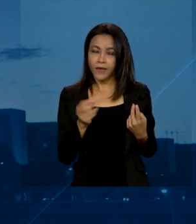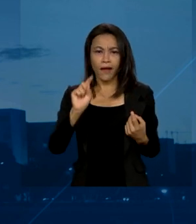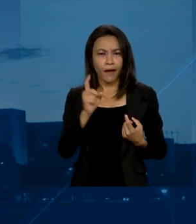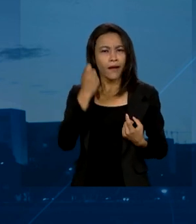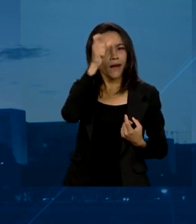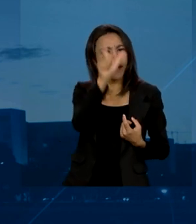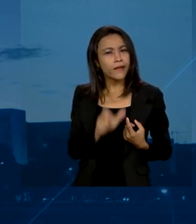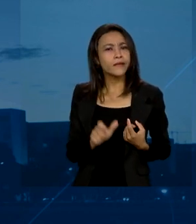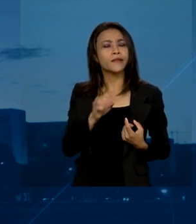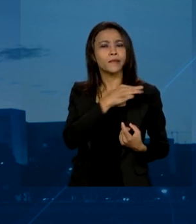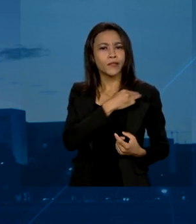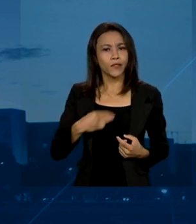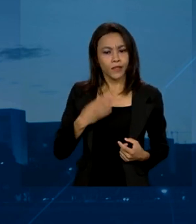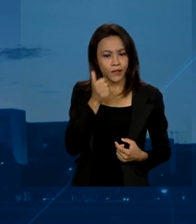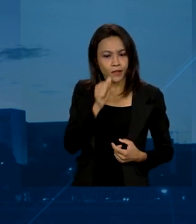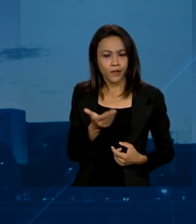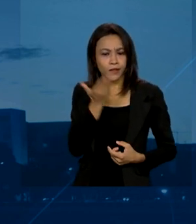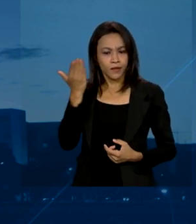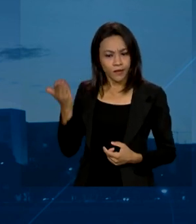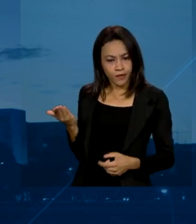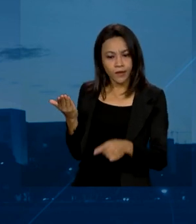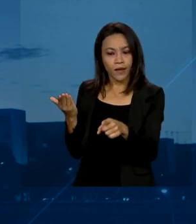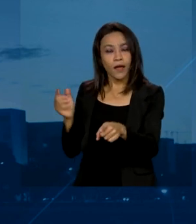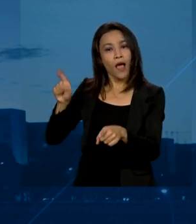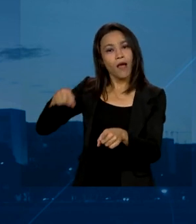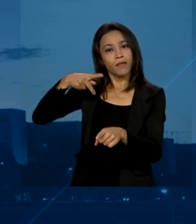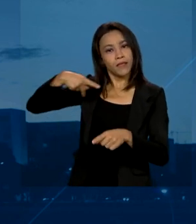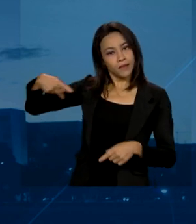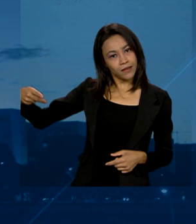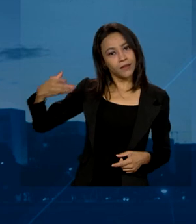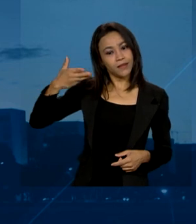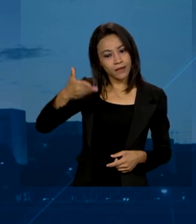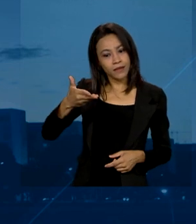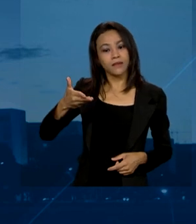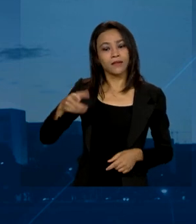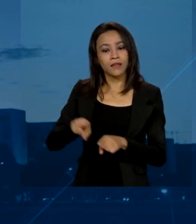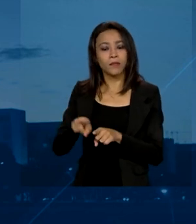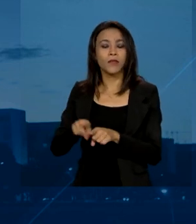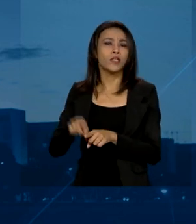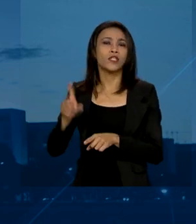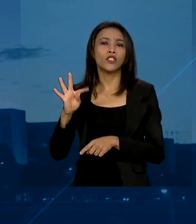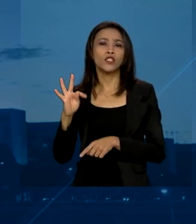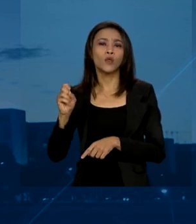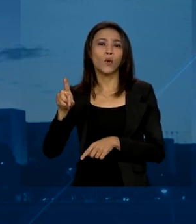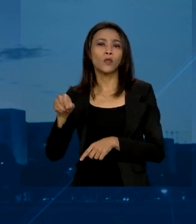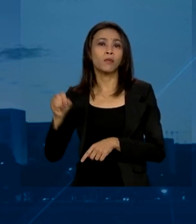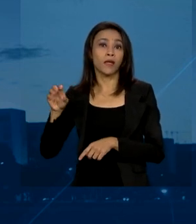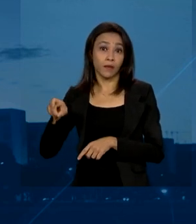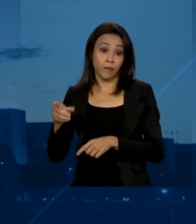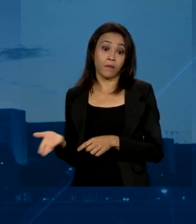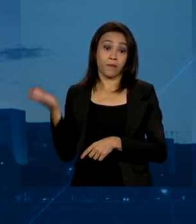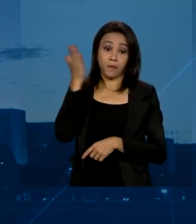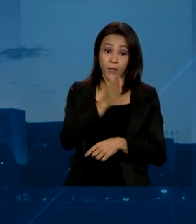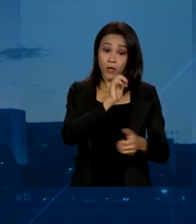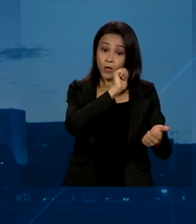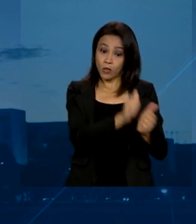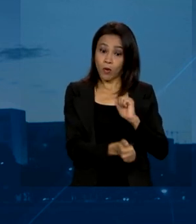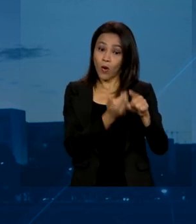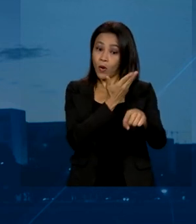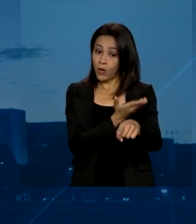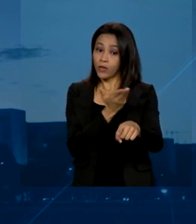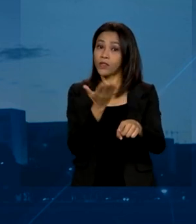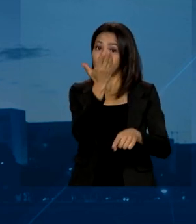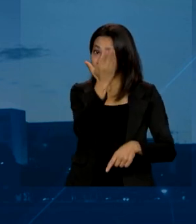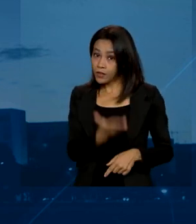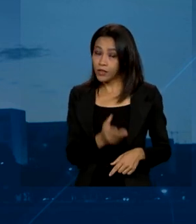-ministro da Educação, e Priscila Cruz, presidente executiva do Todos pela Educação. No esporte, Ana Moser, medalhista olímpica de